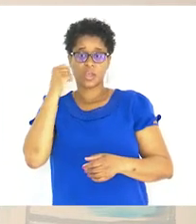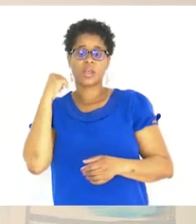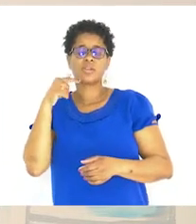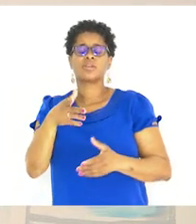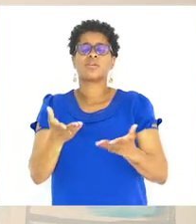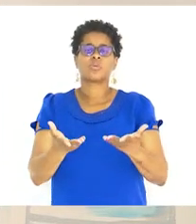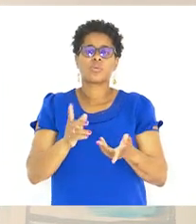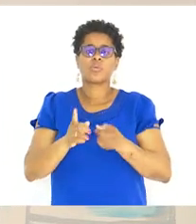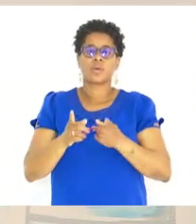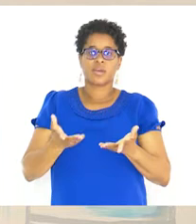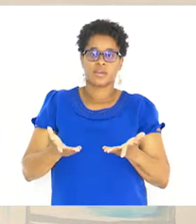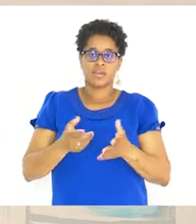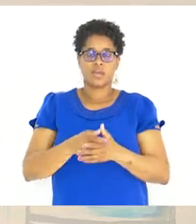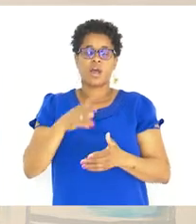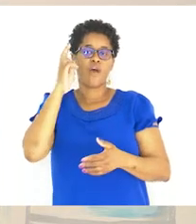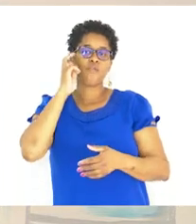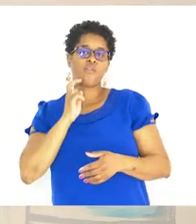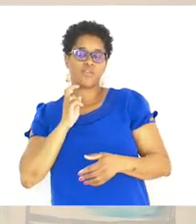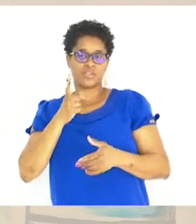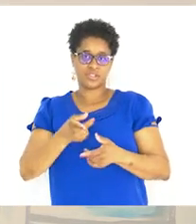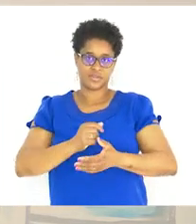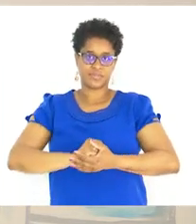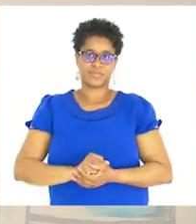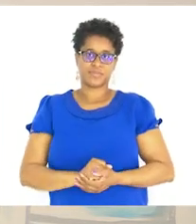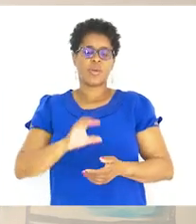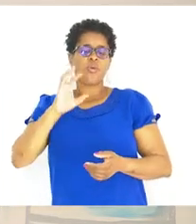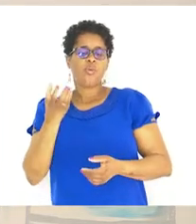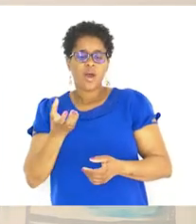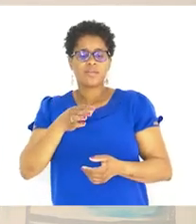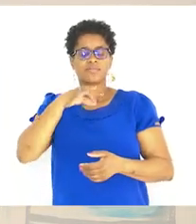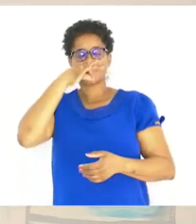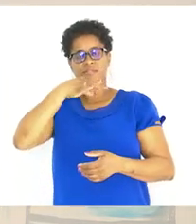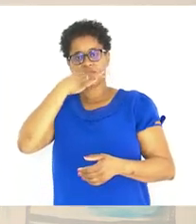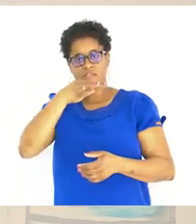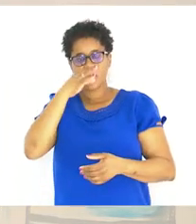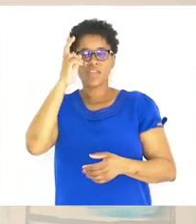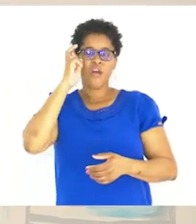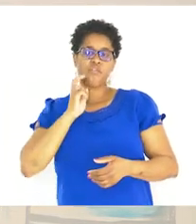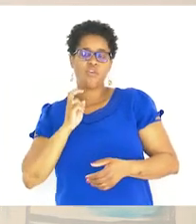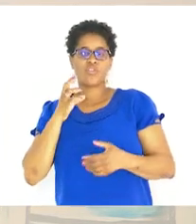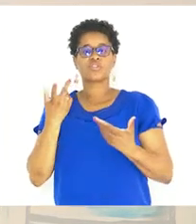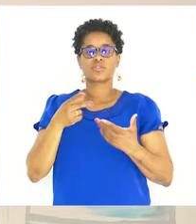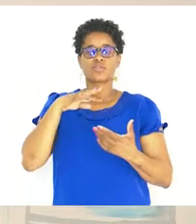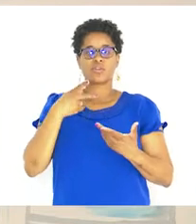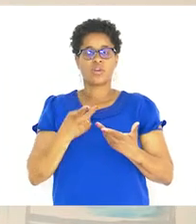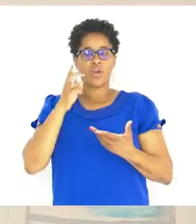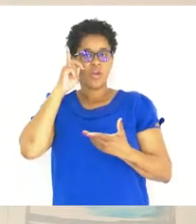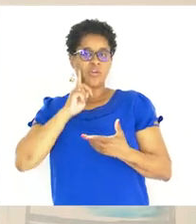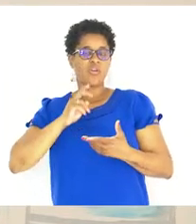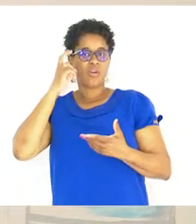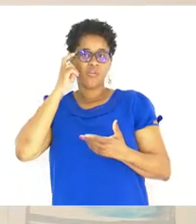Exatamente A voz Quando se fala De a voz A